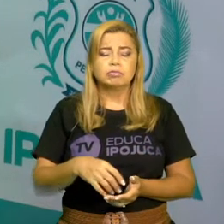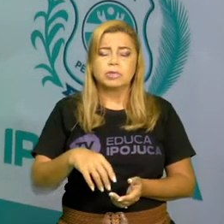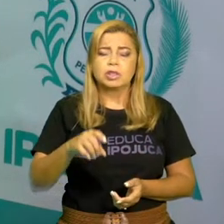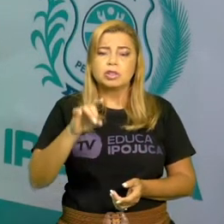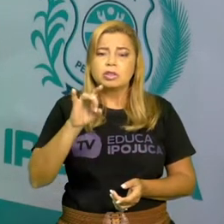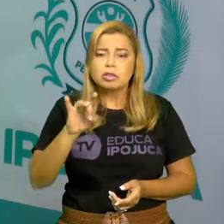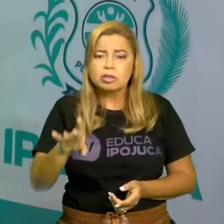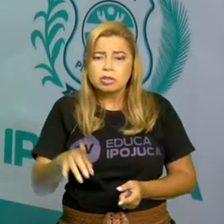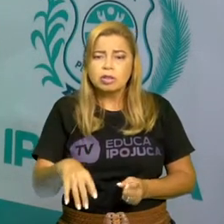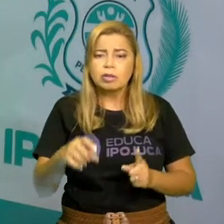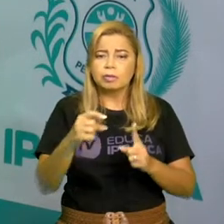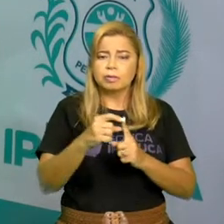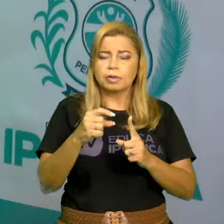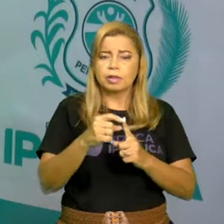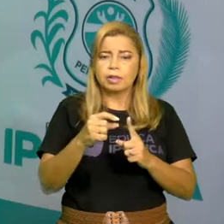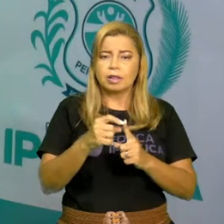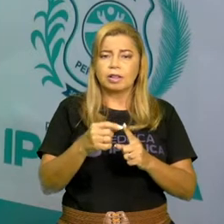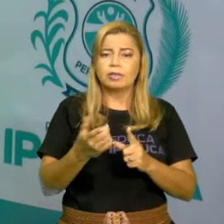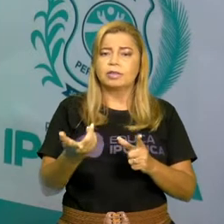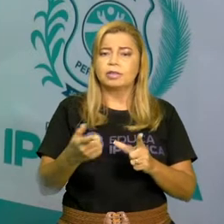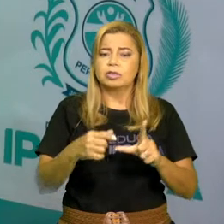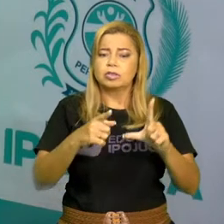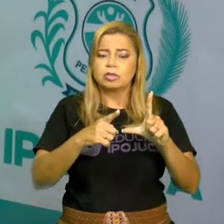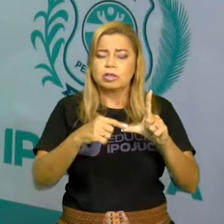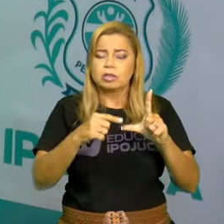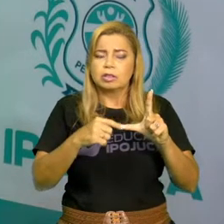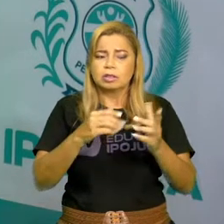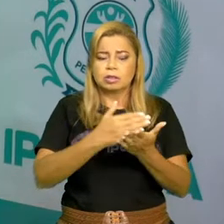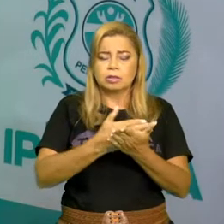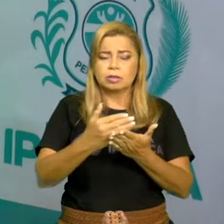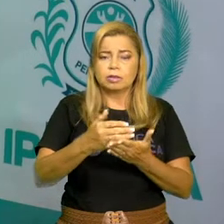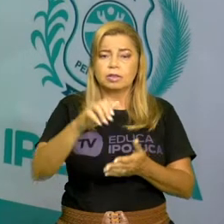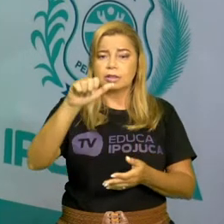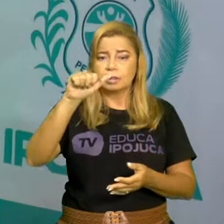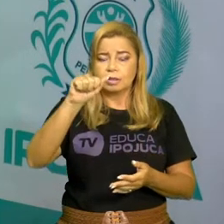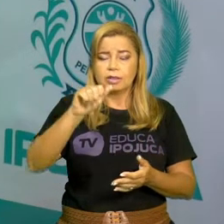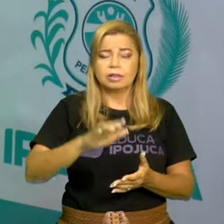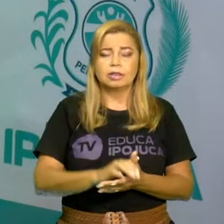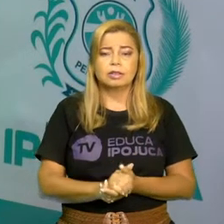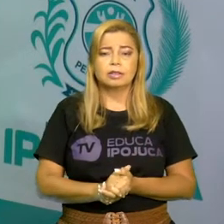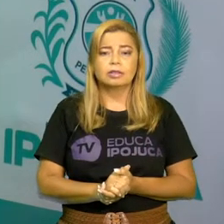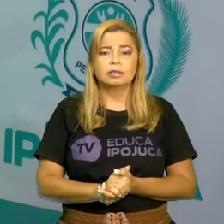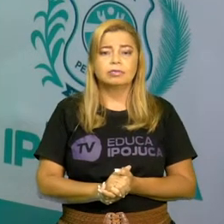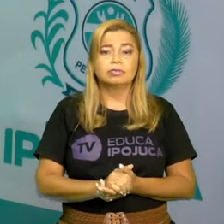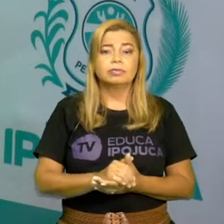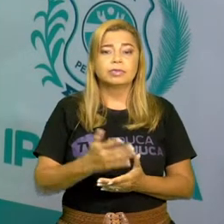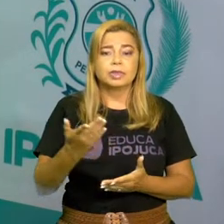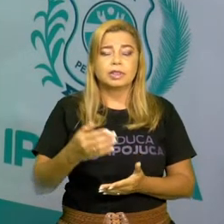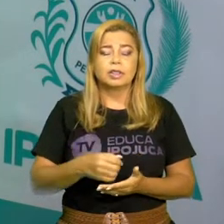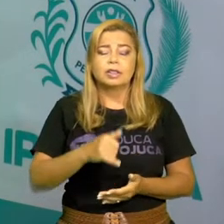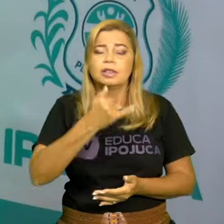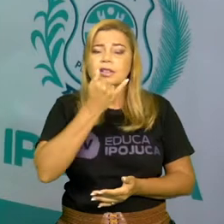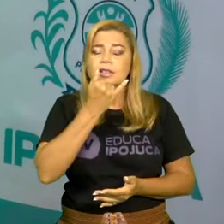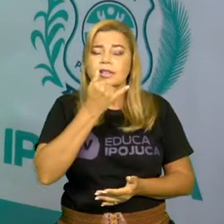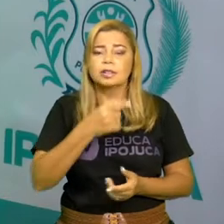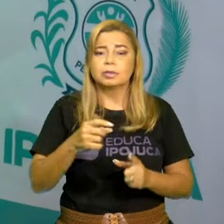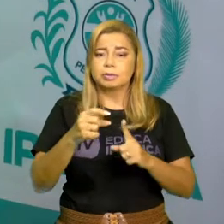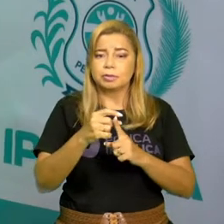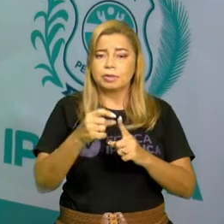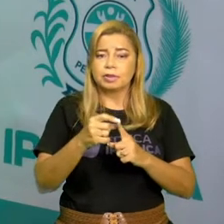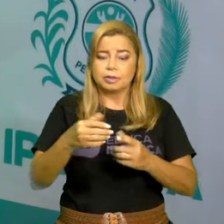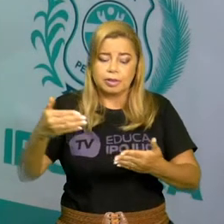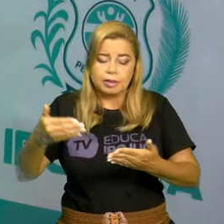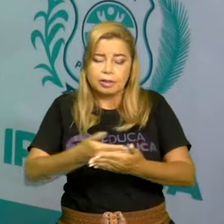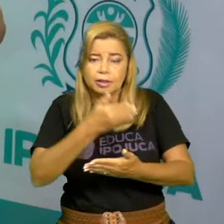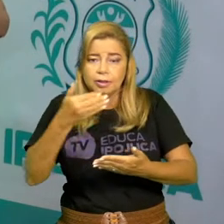misturada não. Eu tenho AB, depois vem palavras com, por exemplo, abacate. Aí depois vem